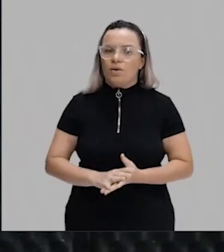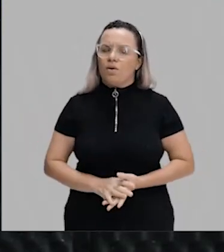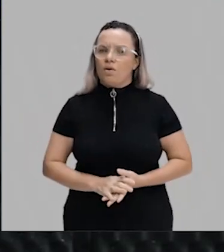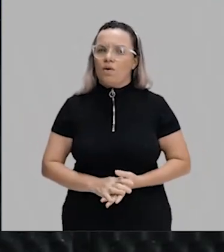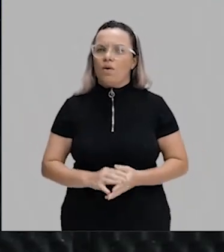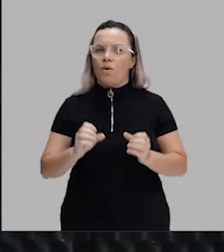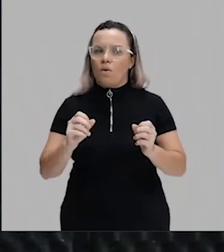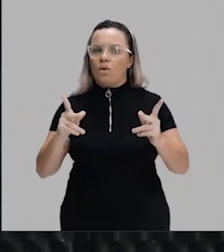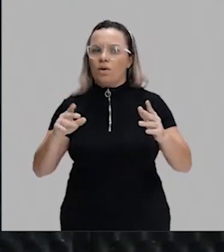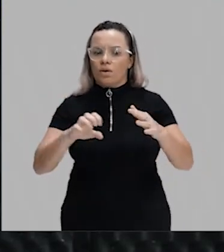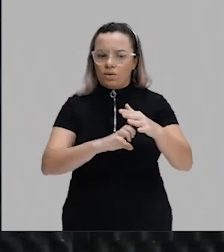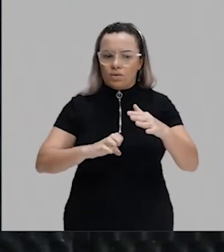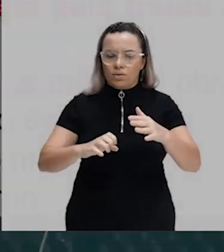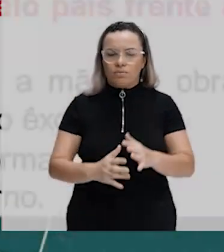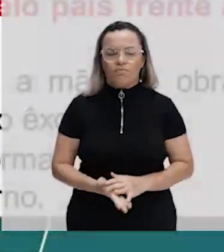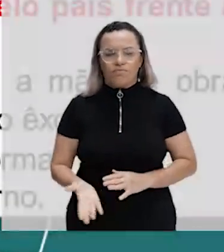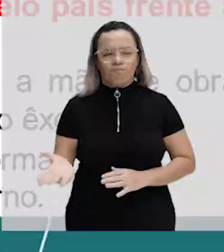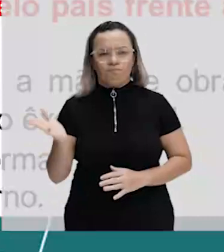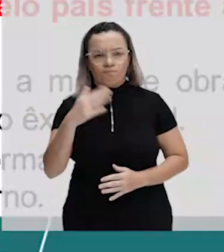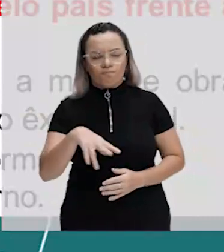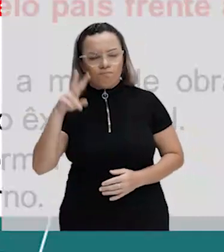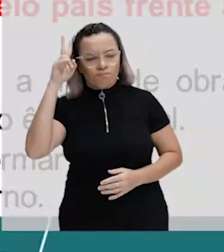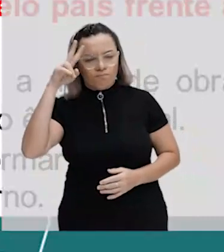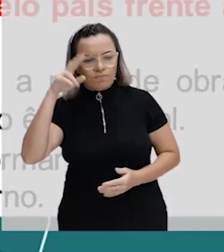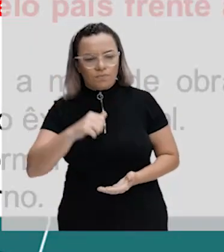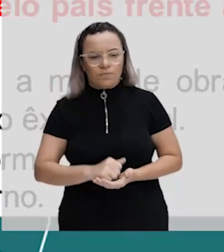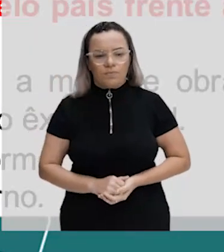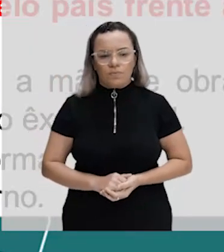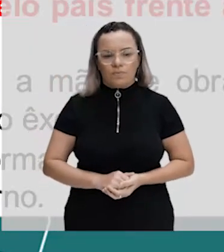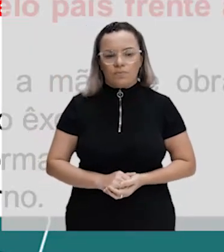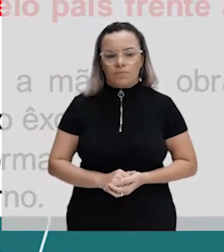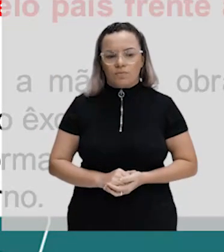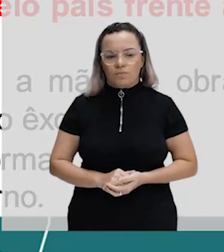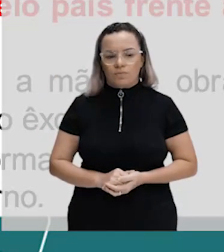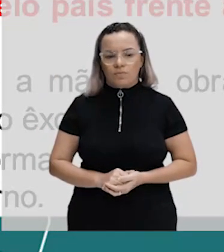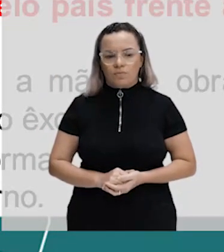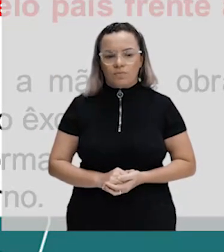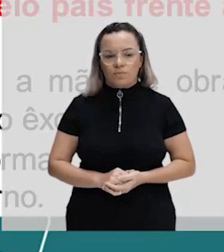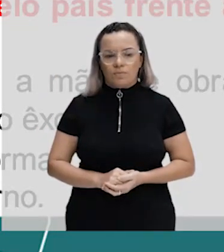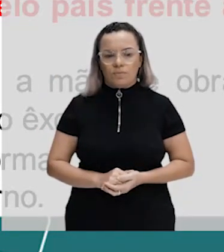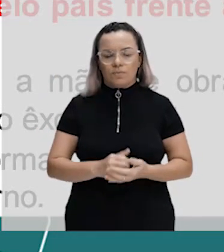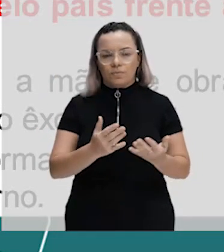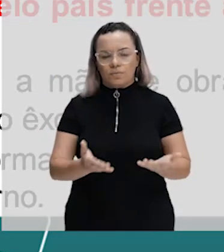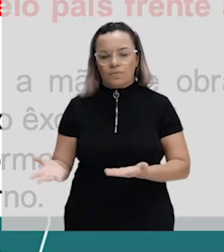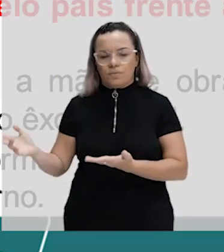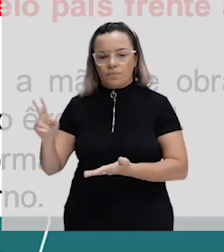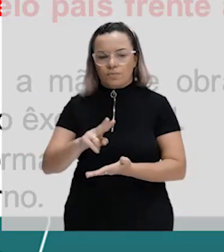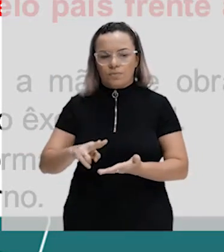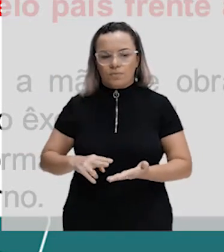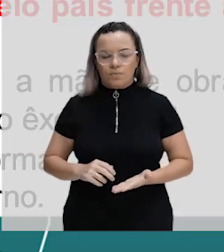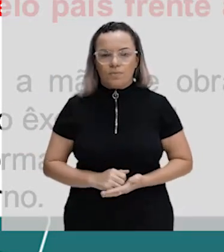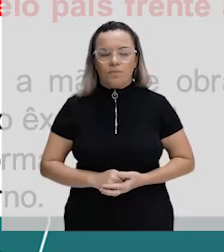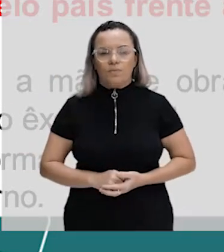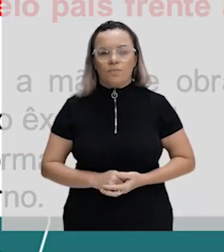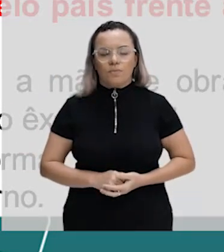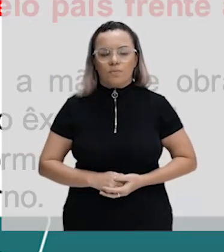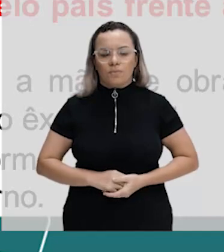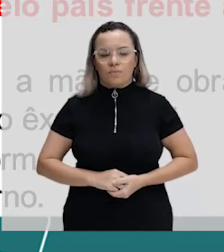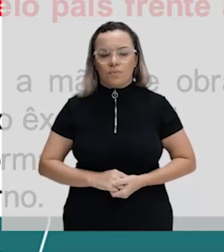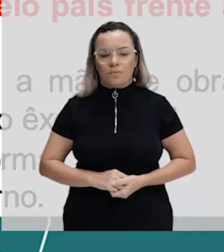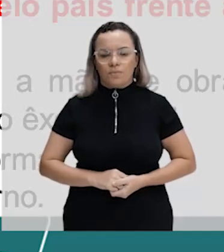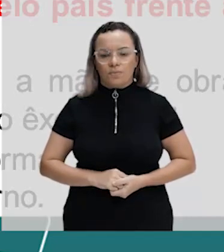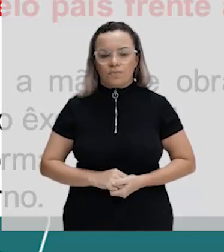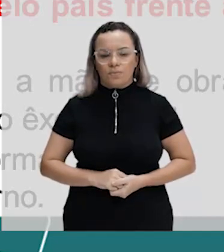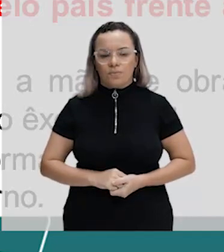vamos voltar para a nossa questão, né, galera? Então, sabemos, o processo da industrialização no Brasil, ele foi iniciado de maneira mais